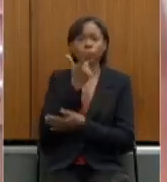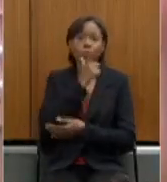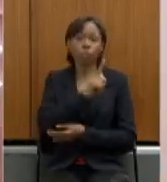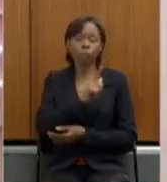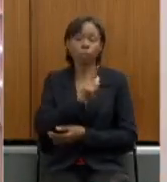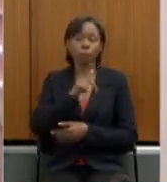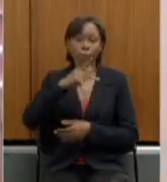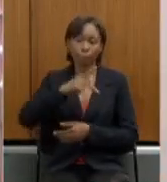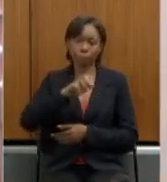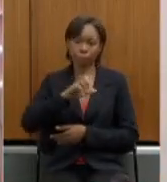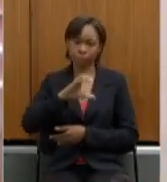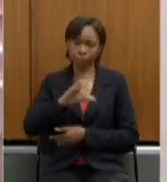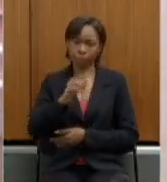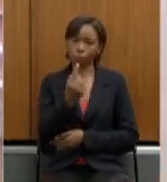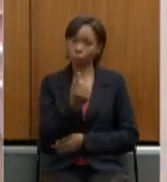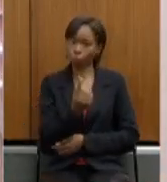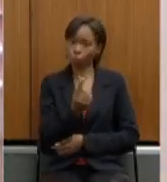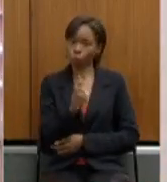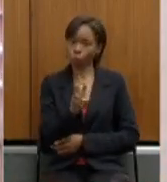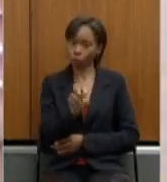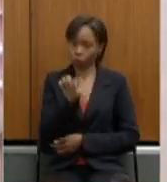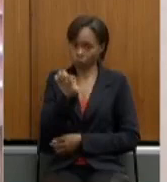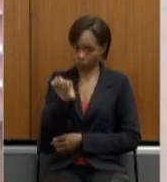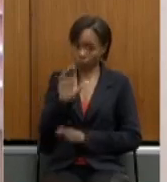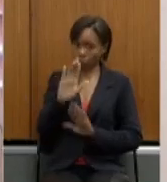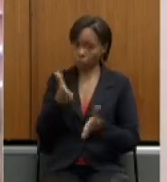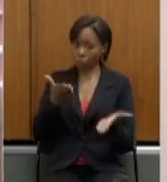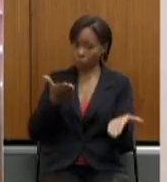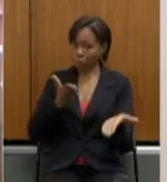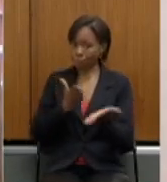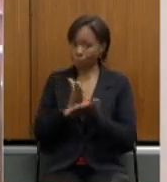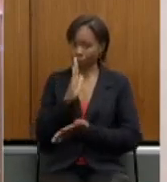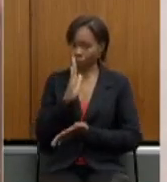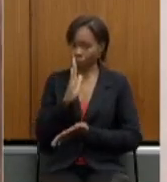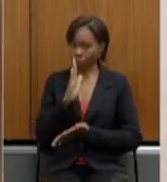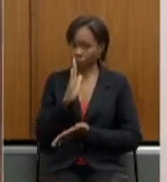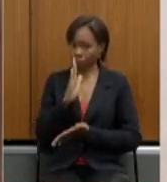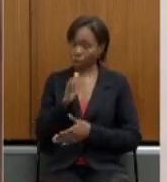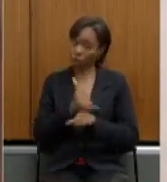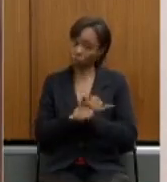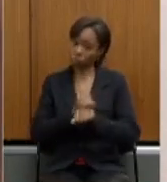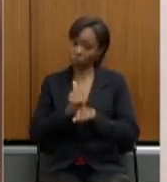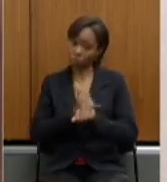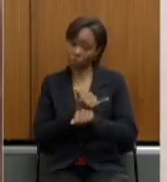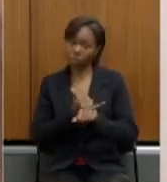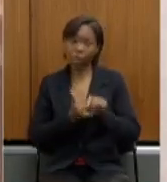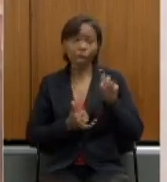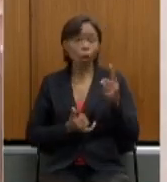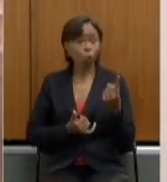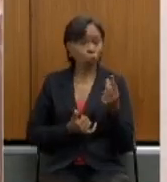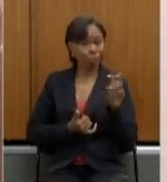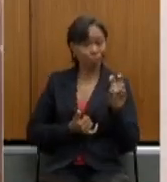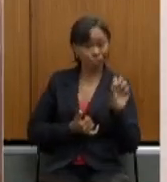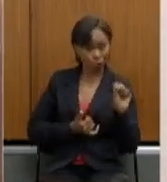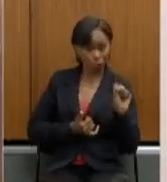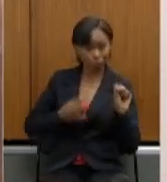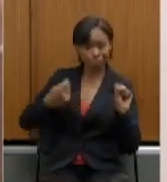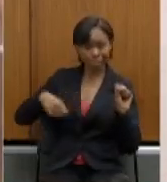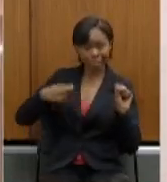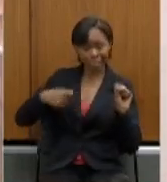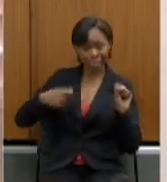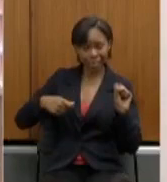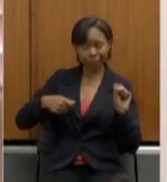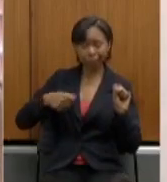que foi a que foi aprovada ela já veio foi uma estratégia já que não tem a PEC 158 dependia do Supremo Tribunal de